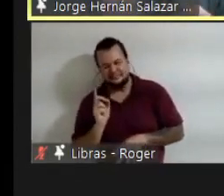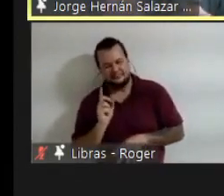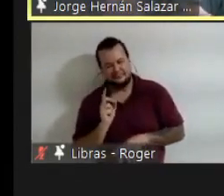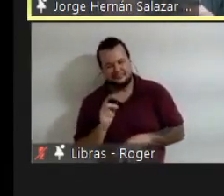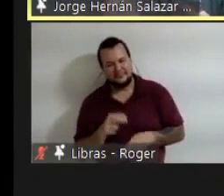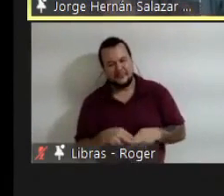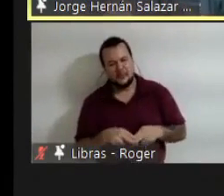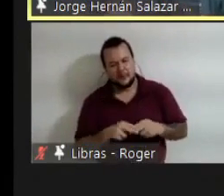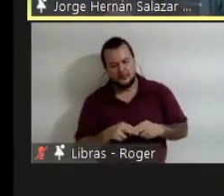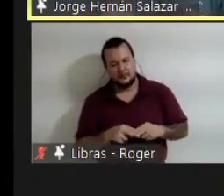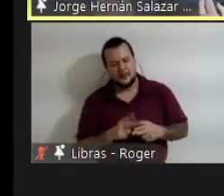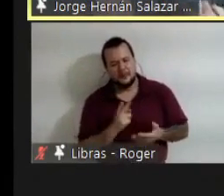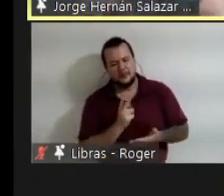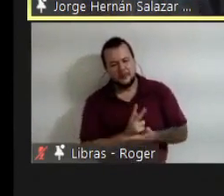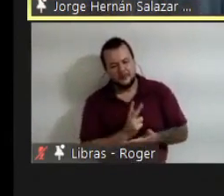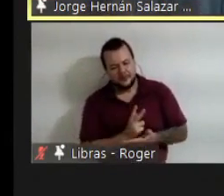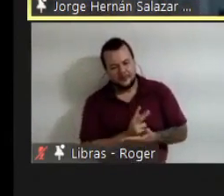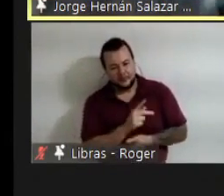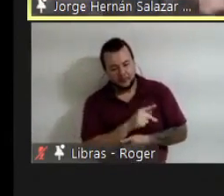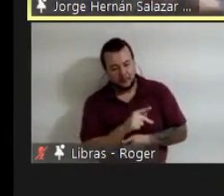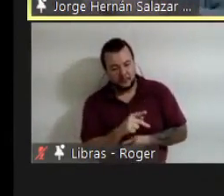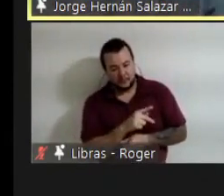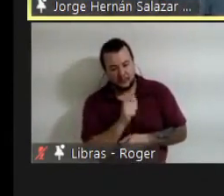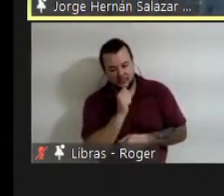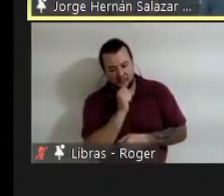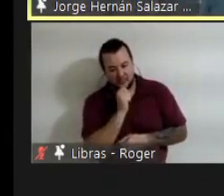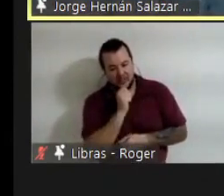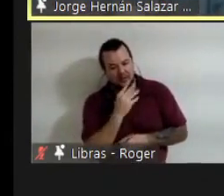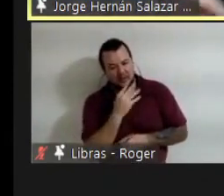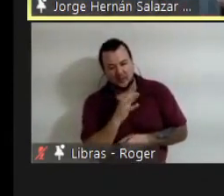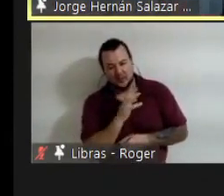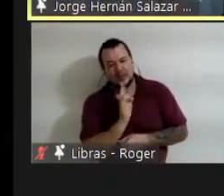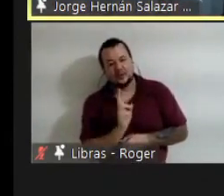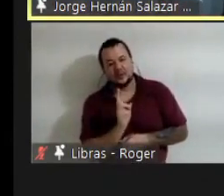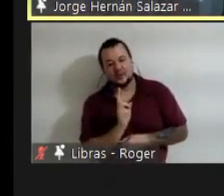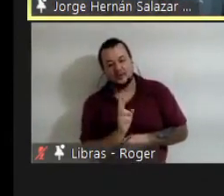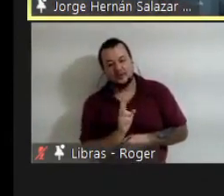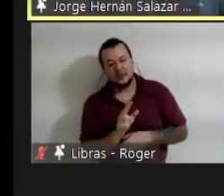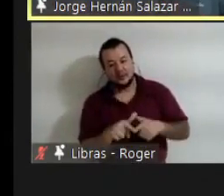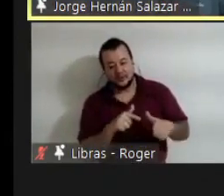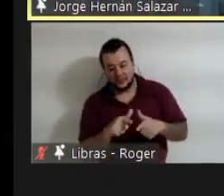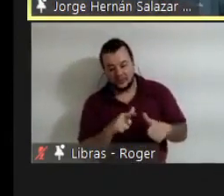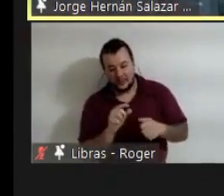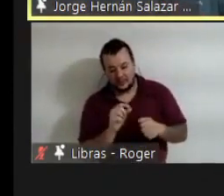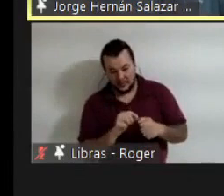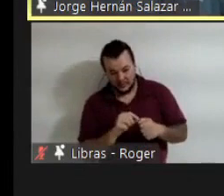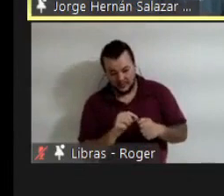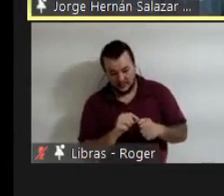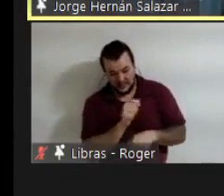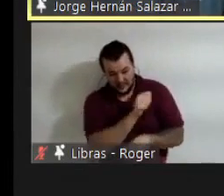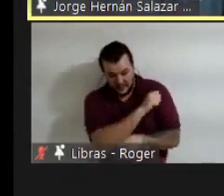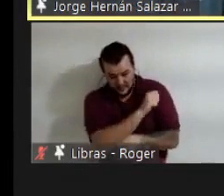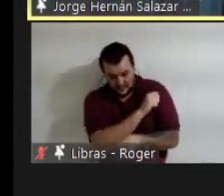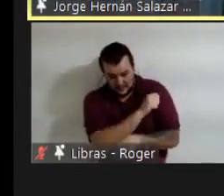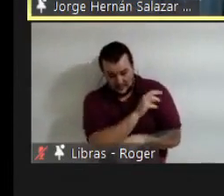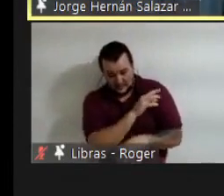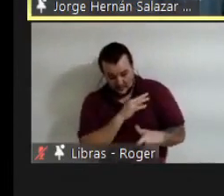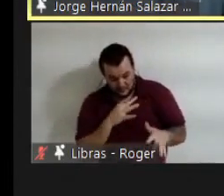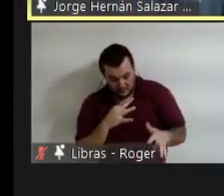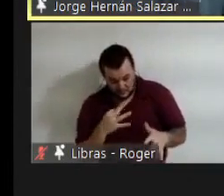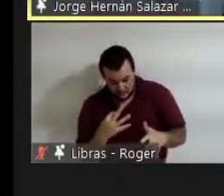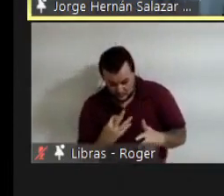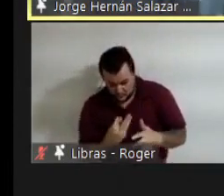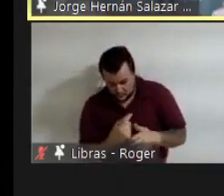não conhecemos as respostas aos trabalhos que fazemos em classe, tudo é mais simples. Porque fazemos o que qualquer